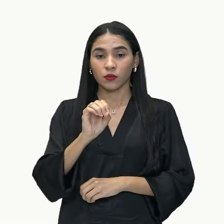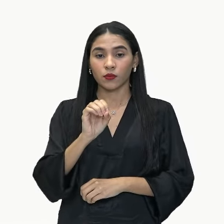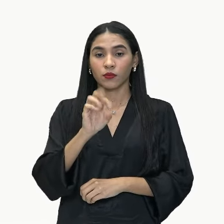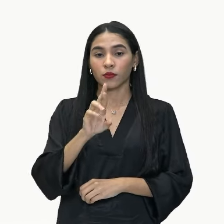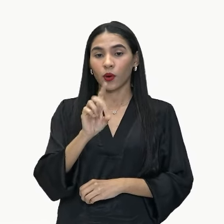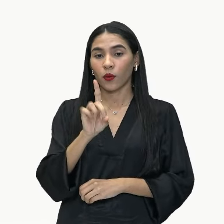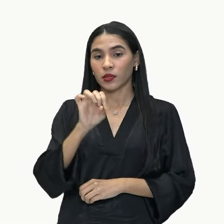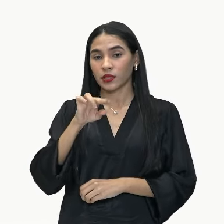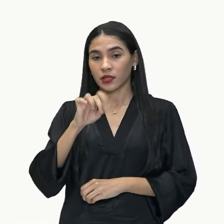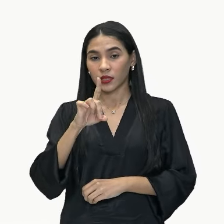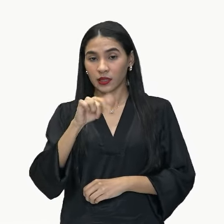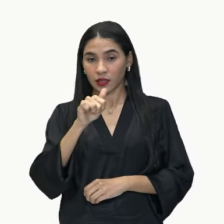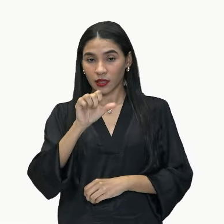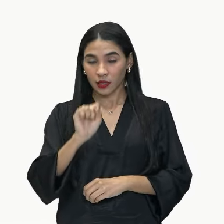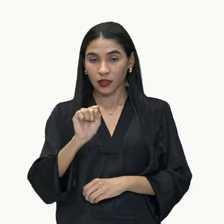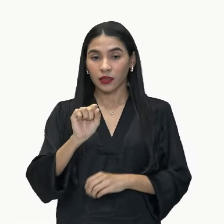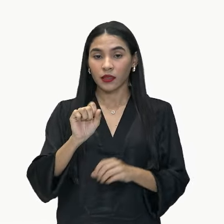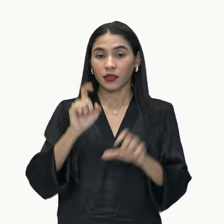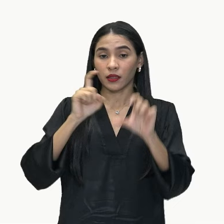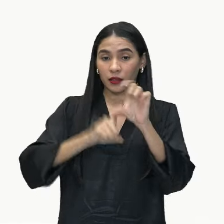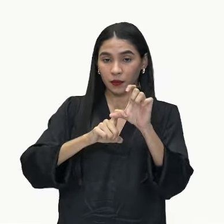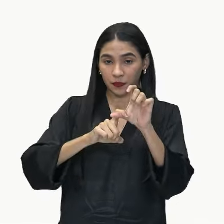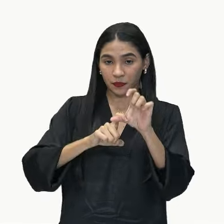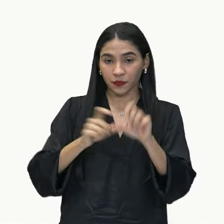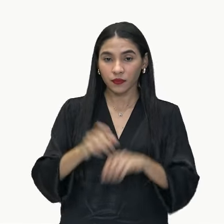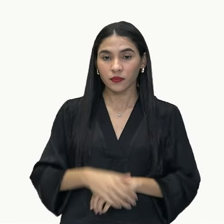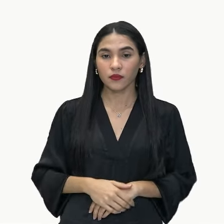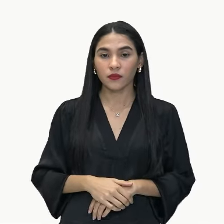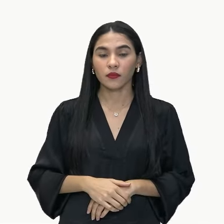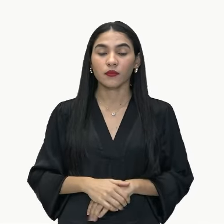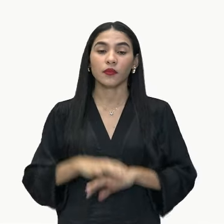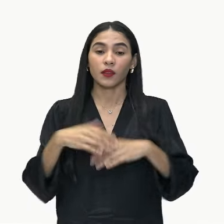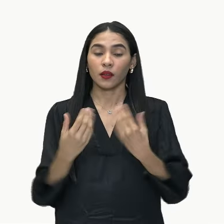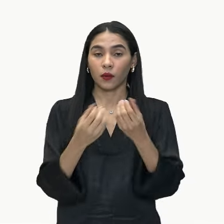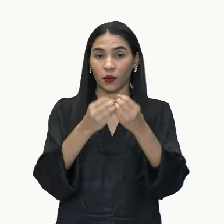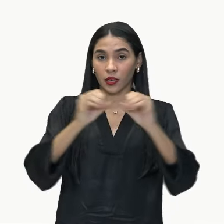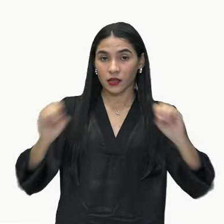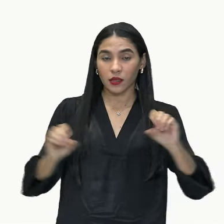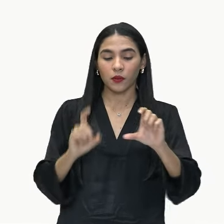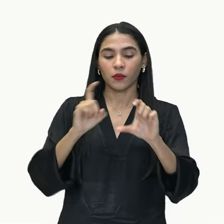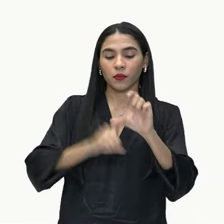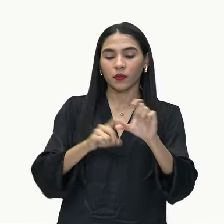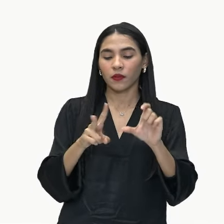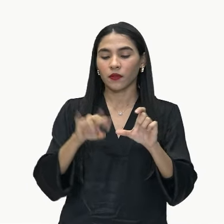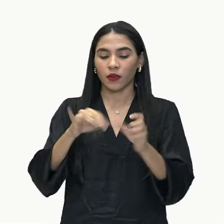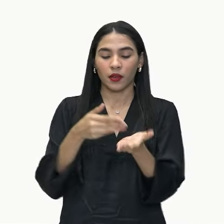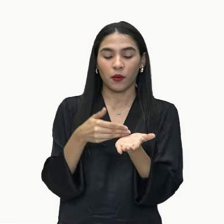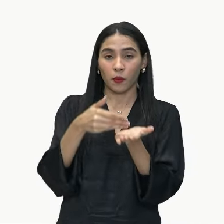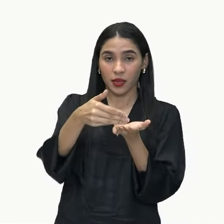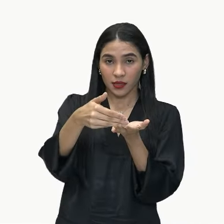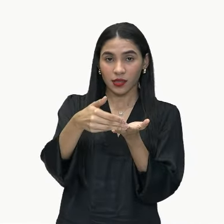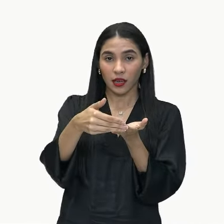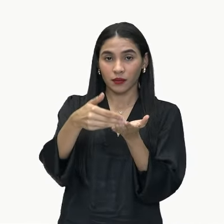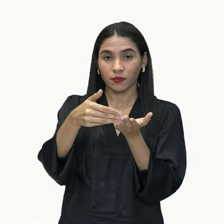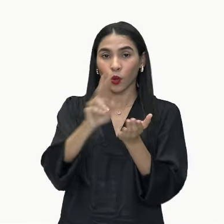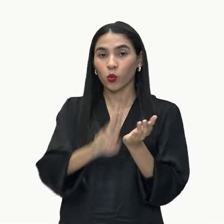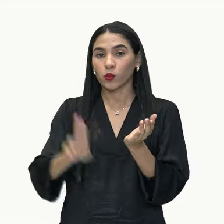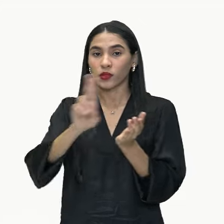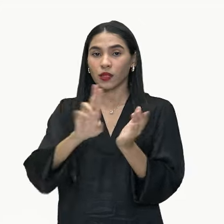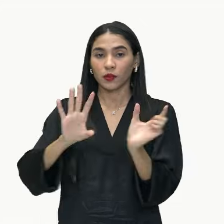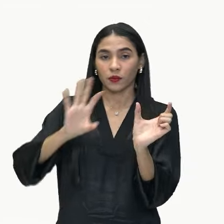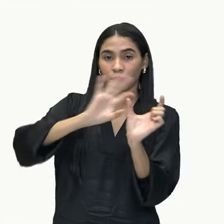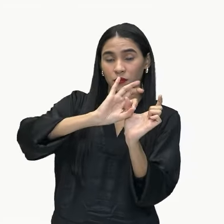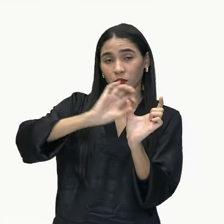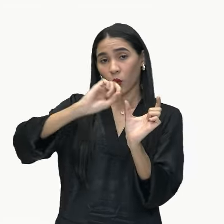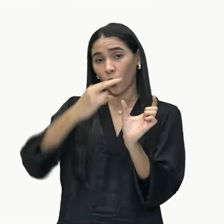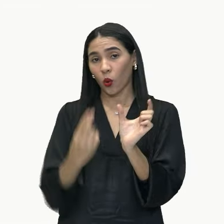E essa oração subordinada, ela, em geral, vai ser aquela que vai iniciar por uma conjunção ou